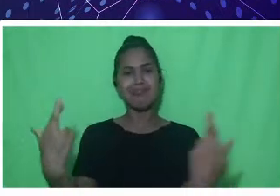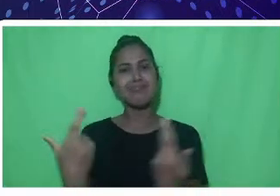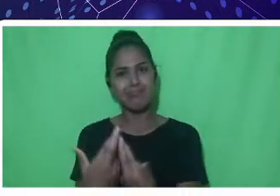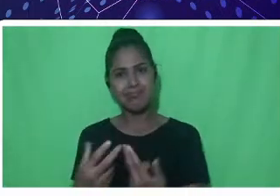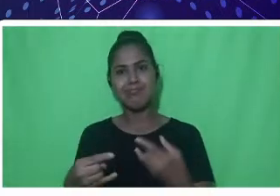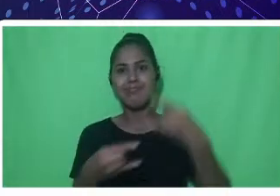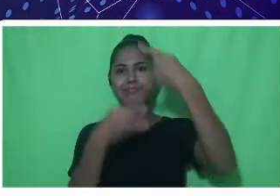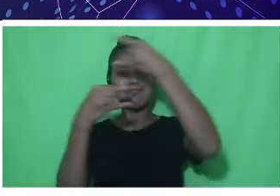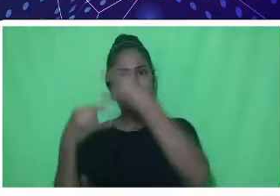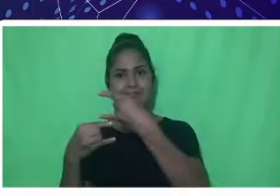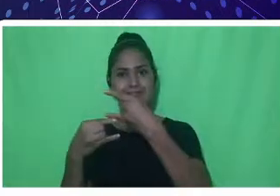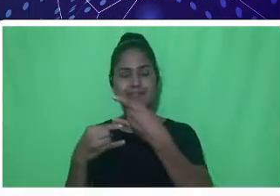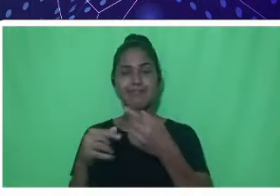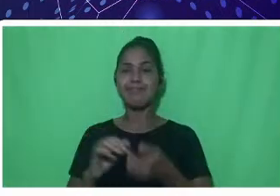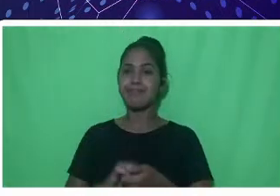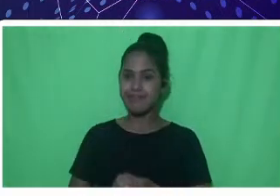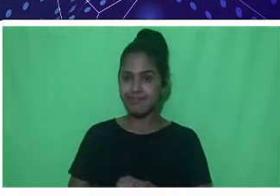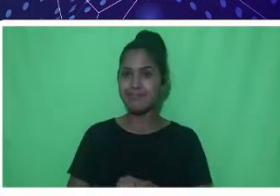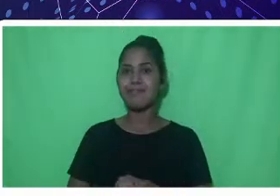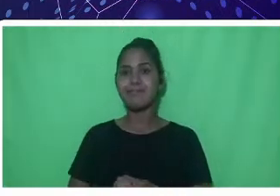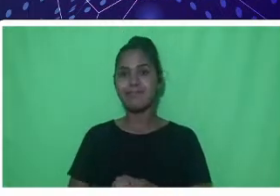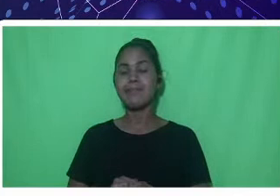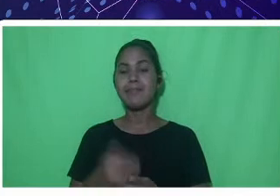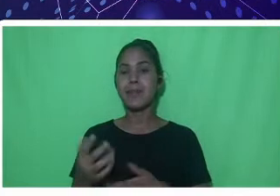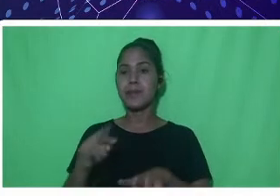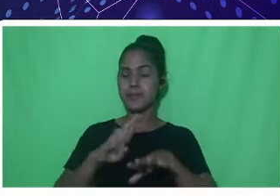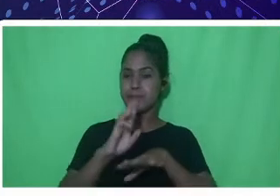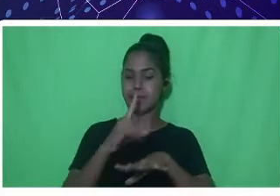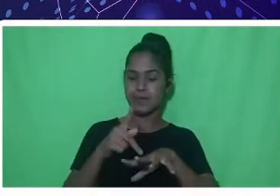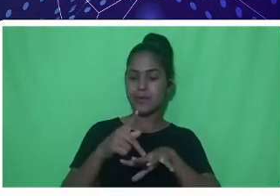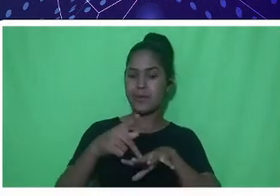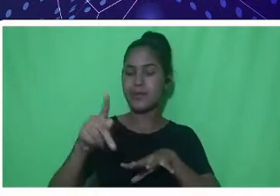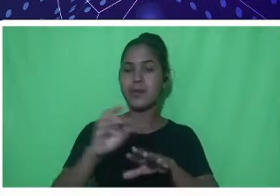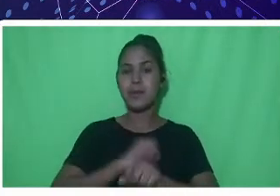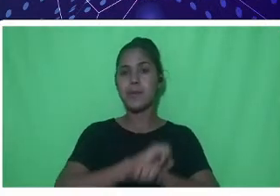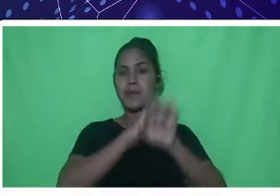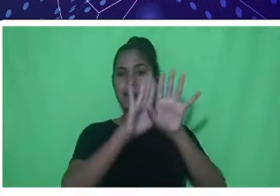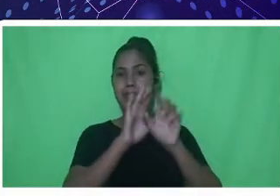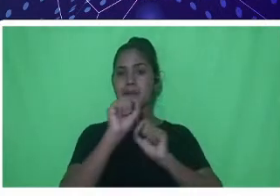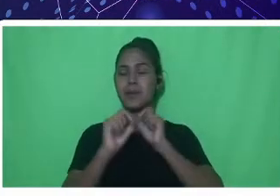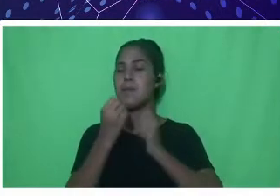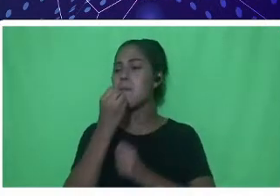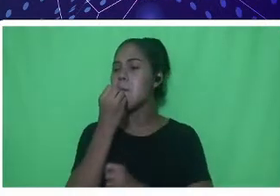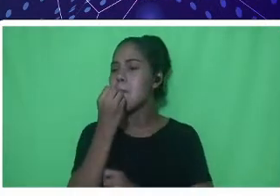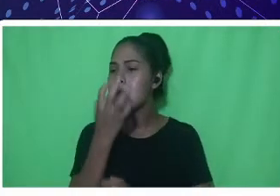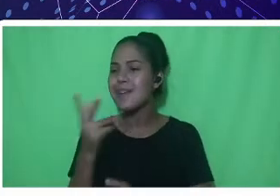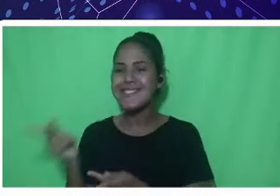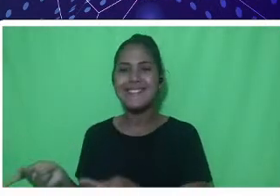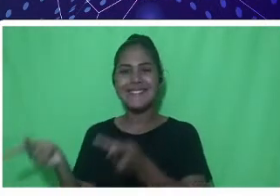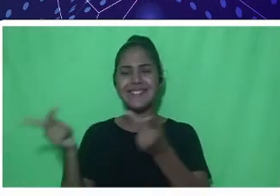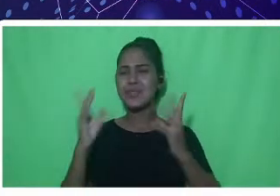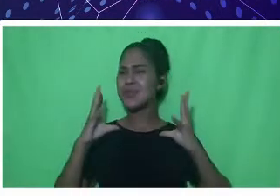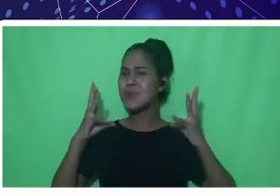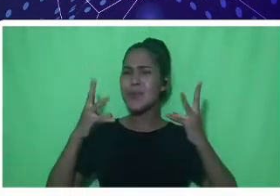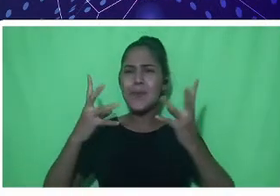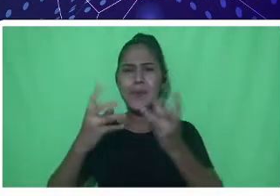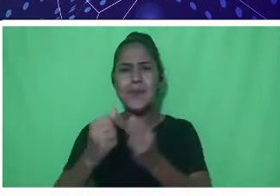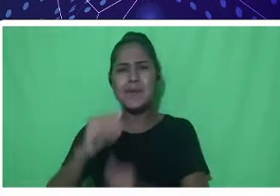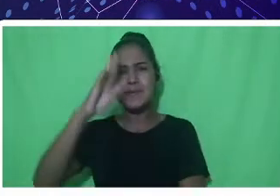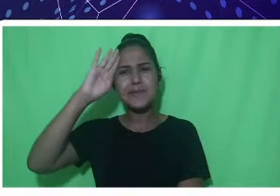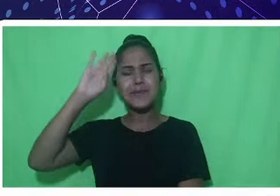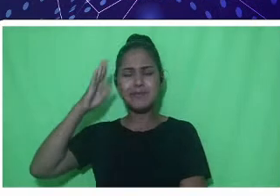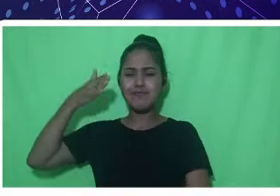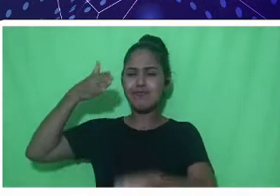da Proceia, como representante institucional, gostaria de dar as boas-vindas aos discentes de todos os campos da Universidade Federal de